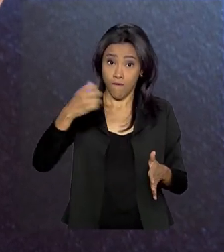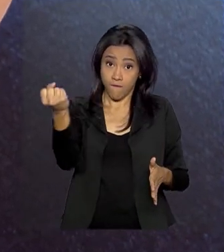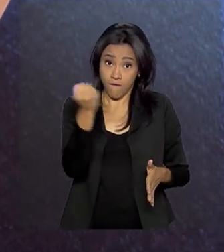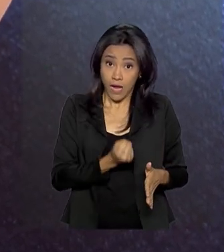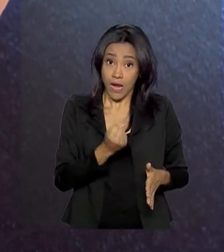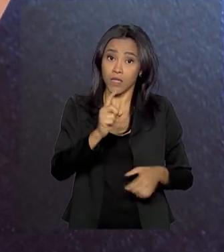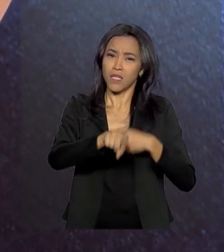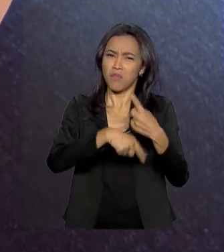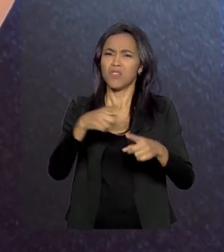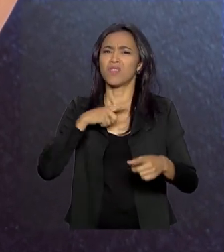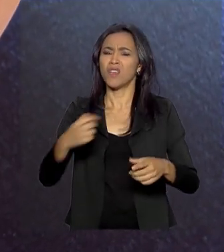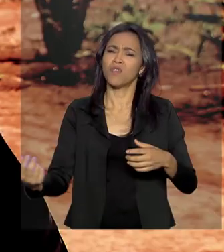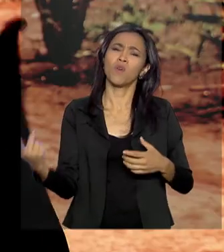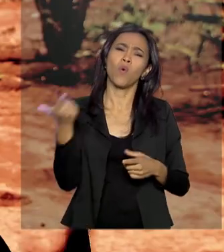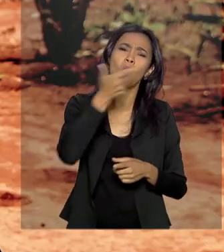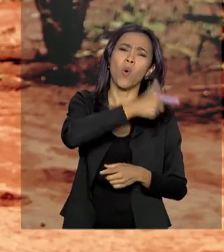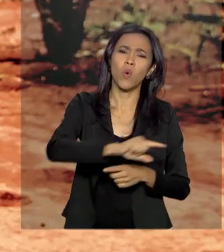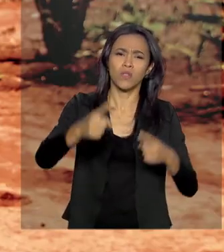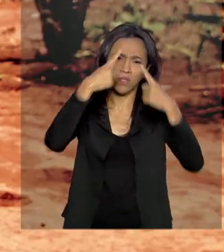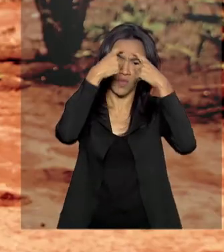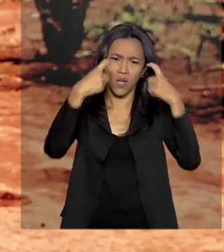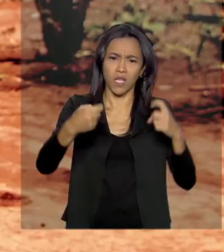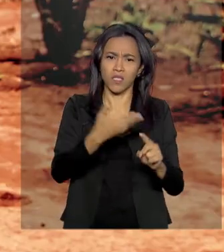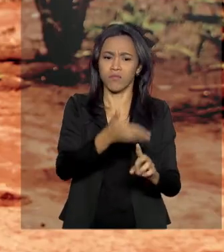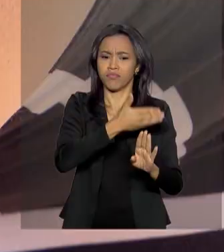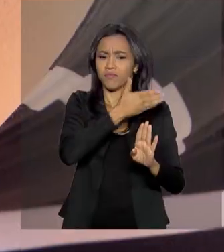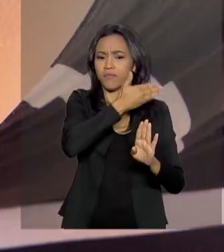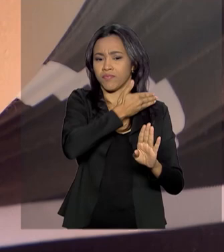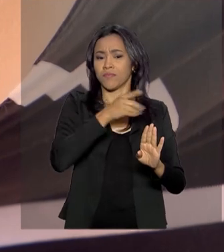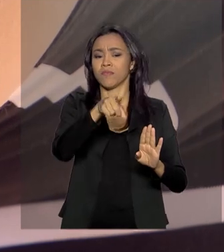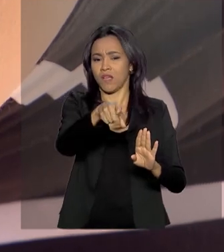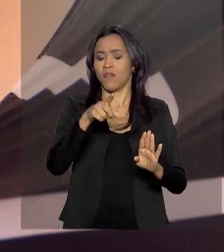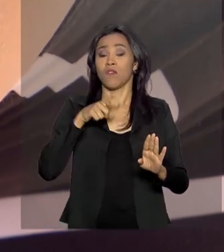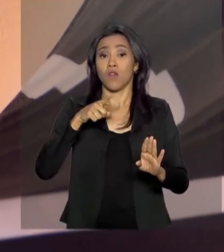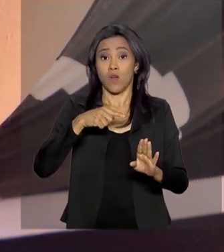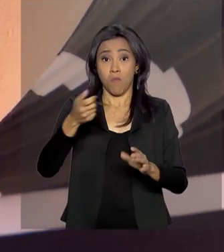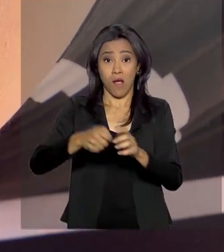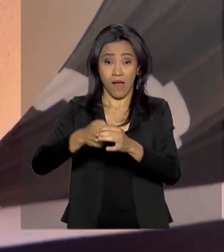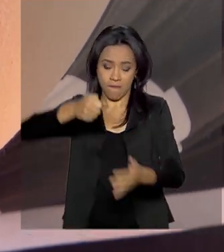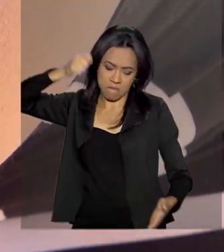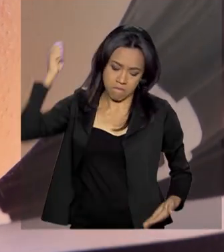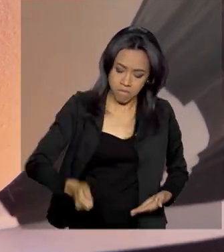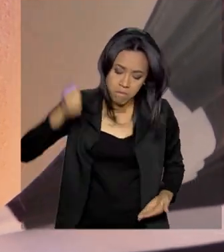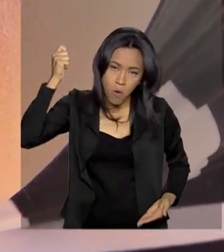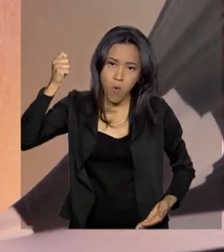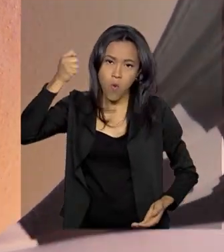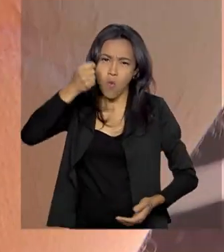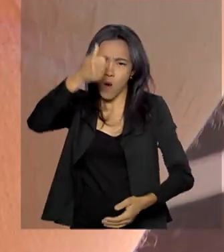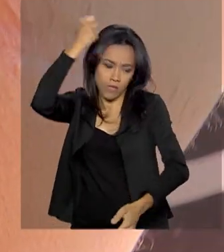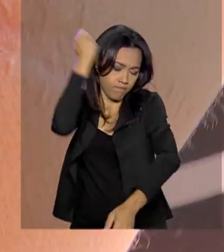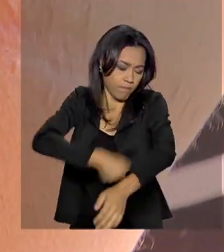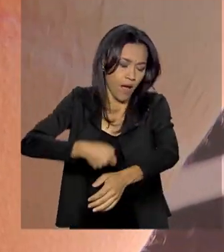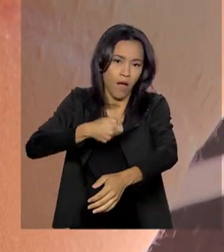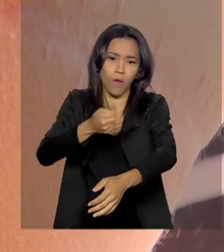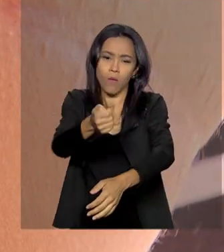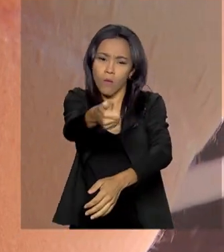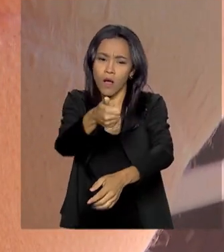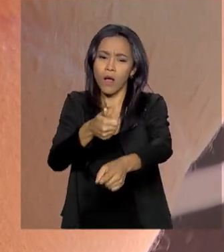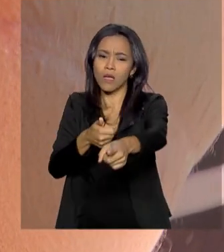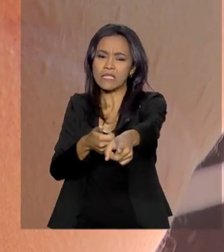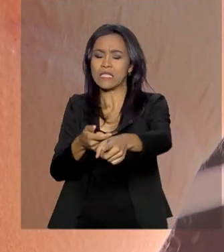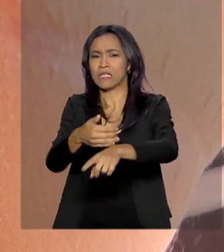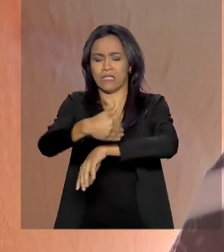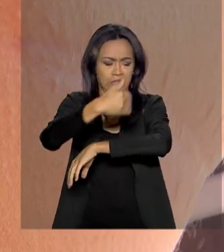golpeada de outras formas. As marcas estão no corpo. Uma garrafa quebrada quase amputou o braço e a cicatriz